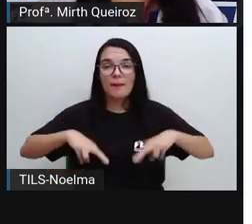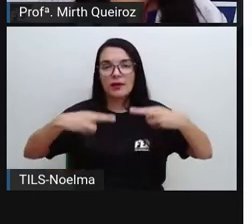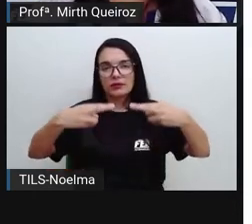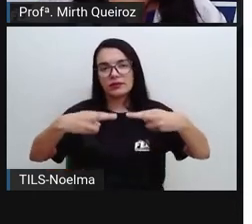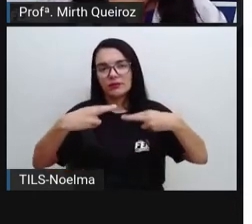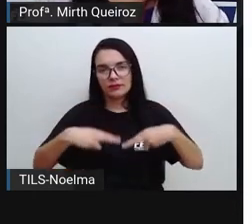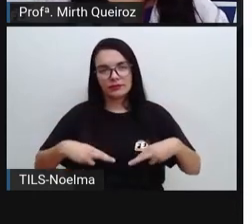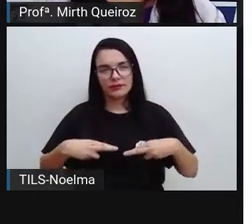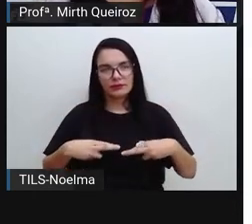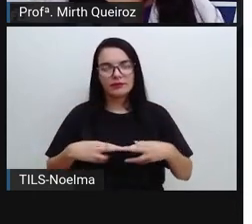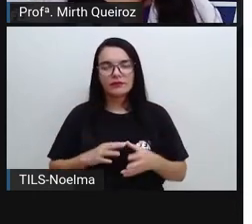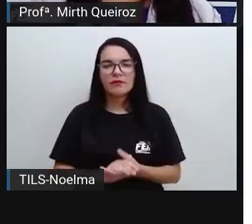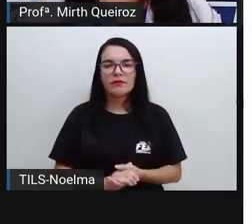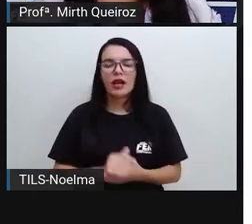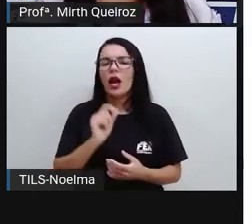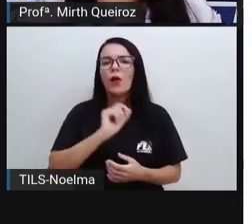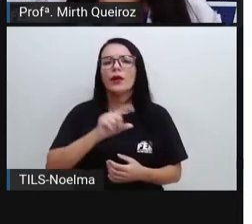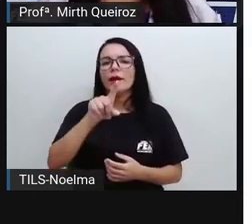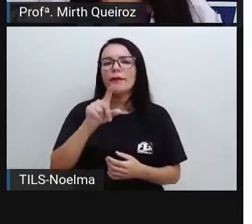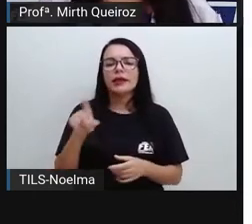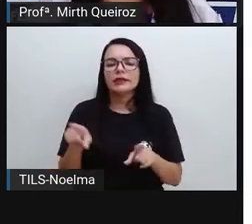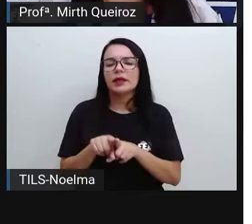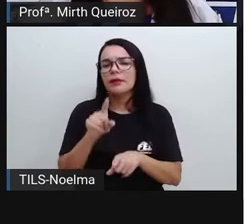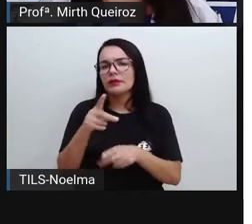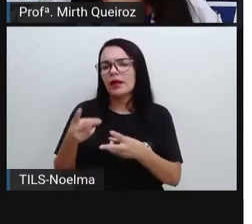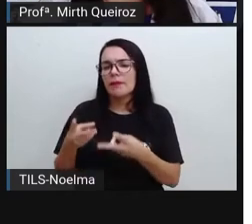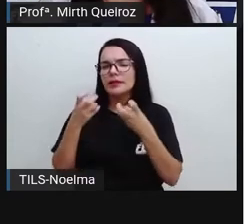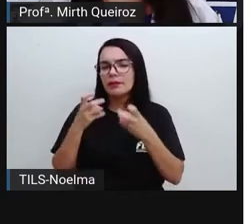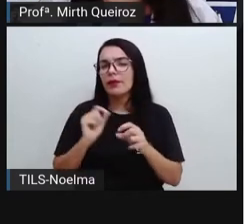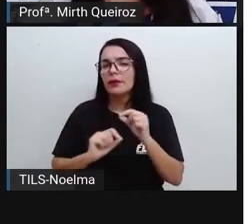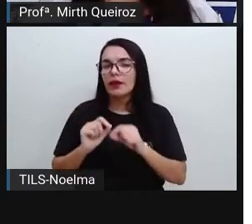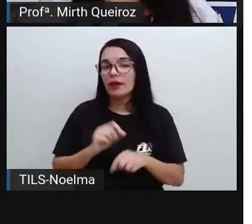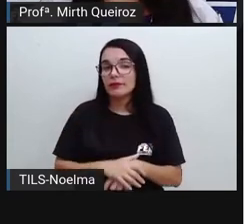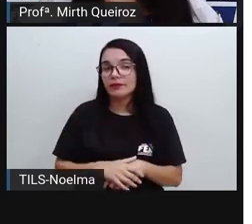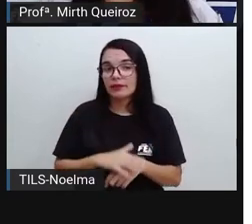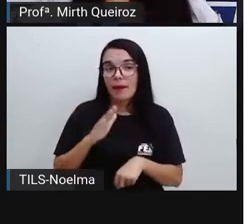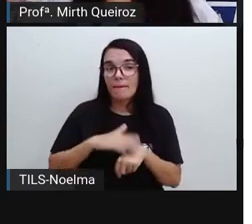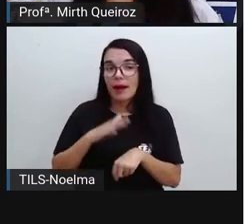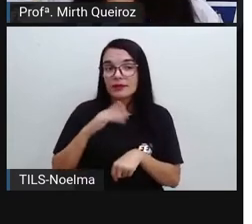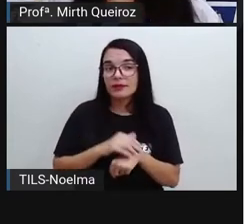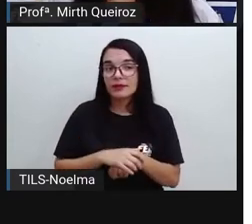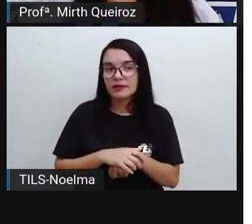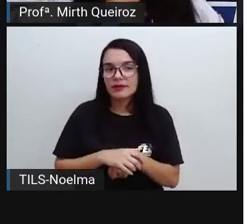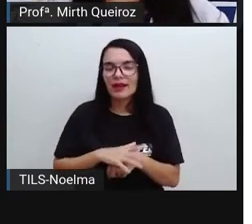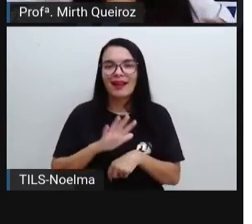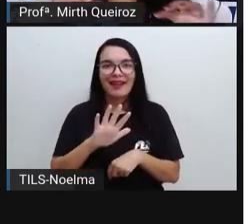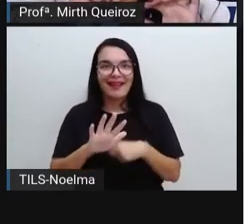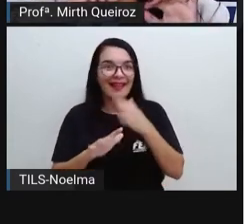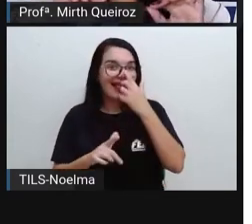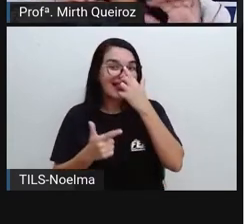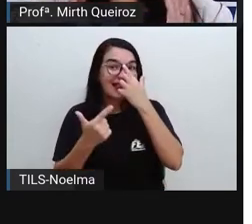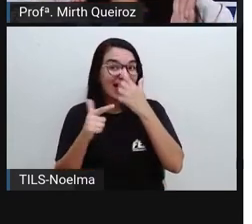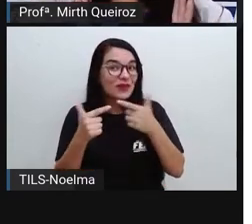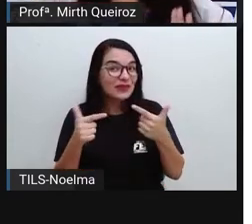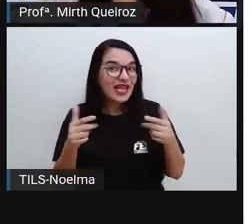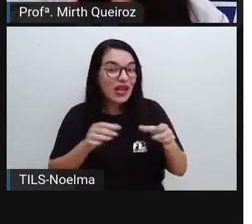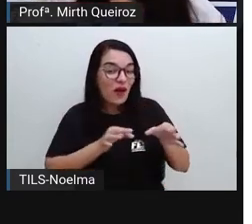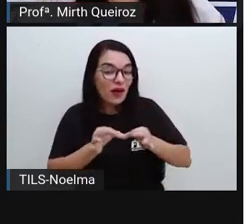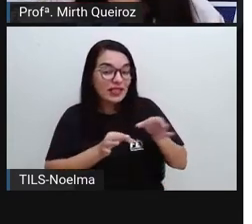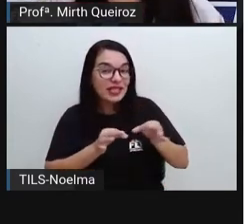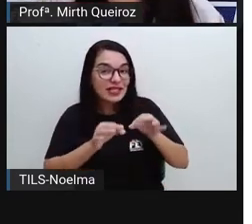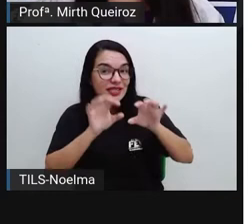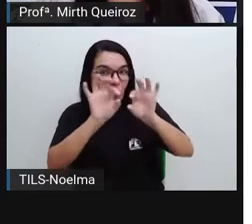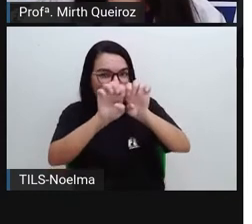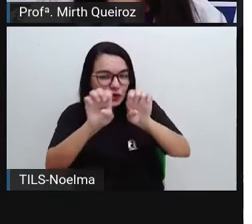O que mais vocês perceberam de diferente no poema? Não está organizado, né? Os versinhos ali em